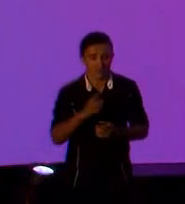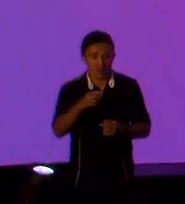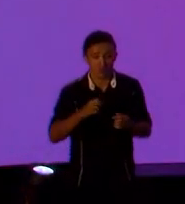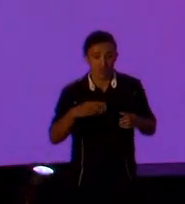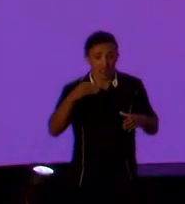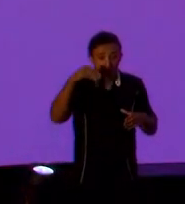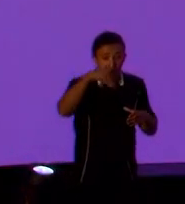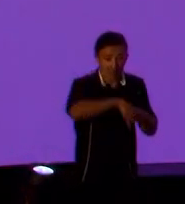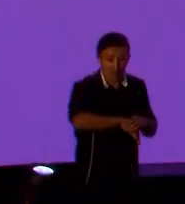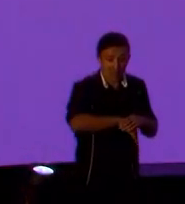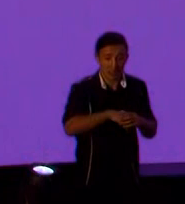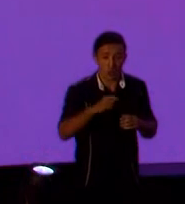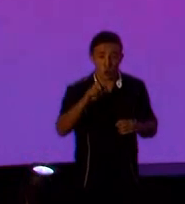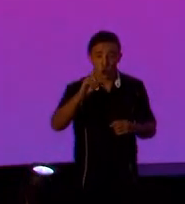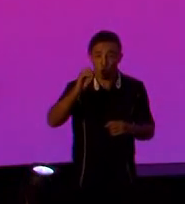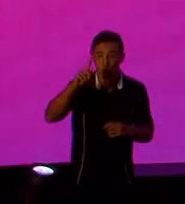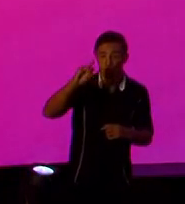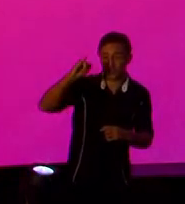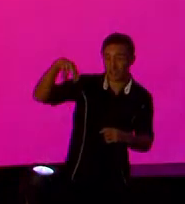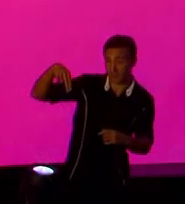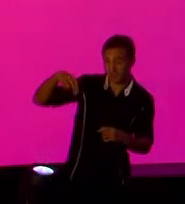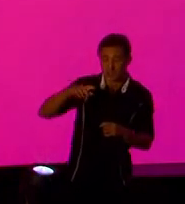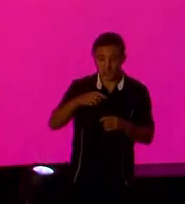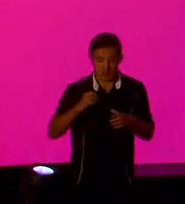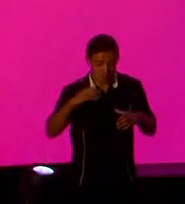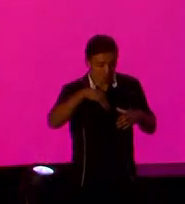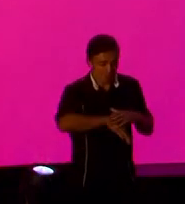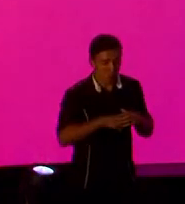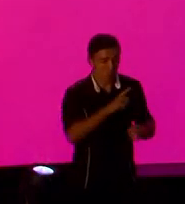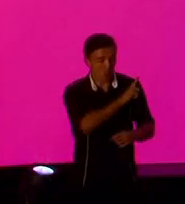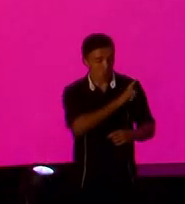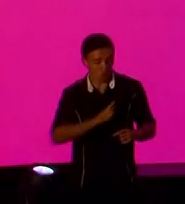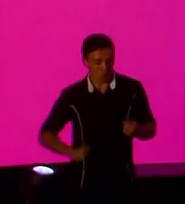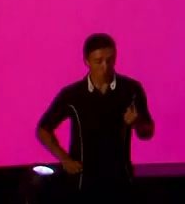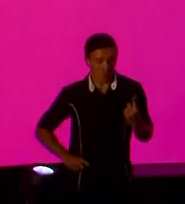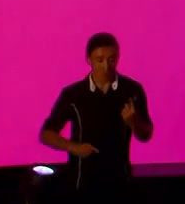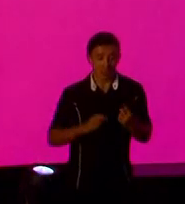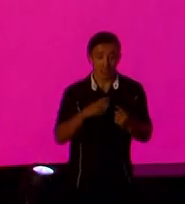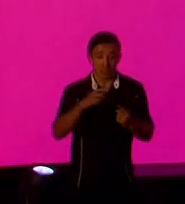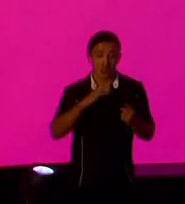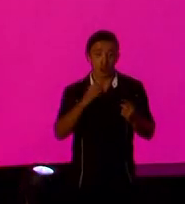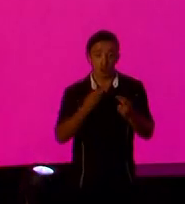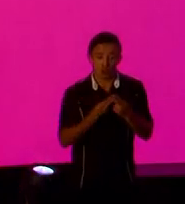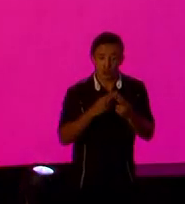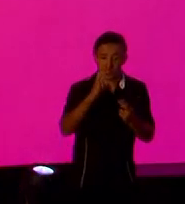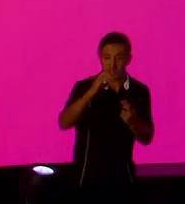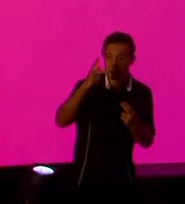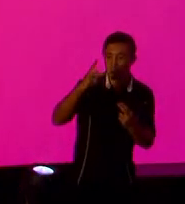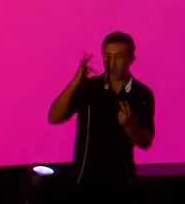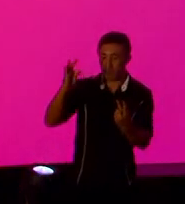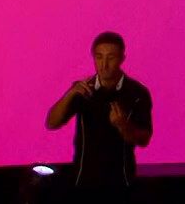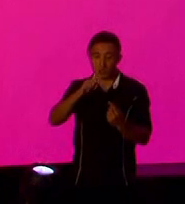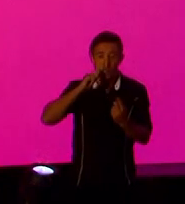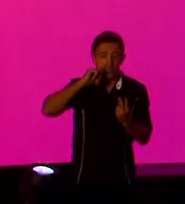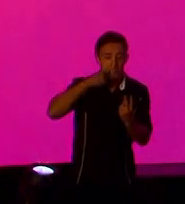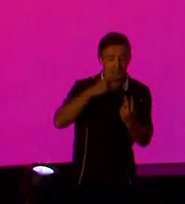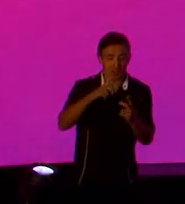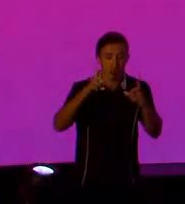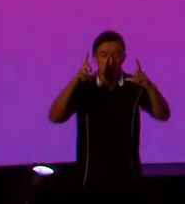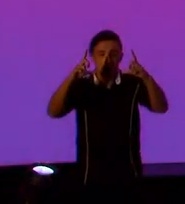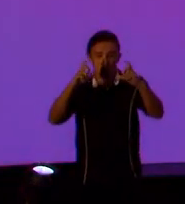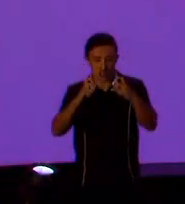seu usuário, seu CPF, no acesso do sistema do governo, seu CPF e sua senha. Depois, você tira uma foto sua,